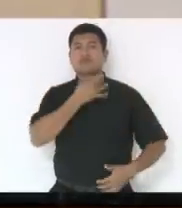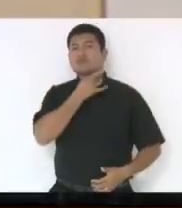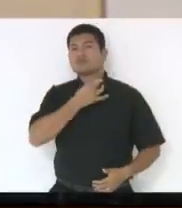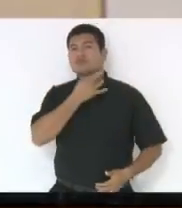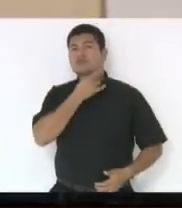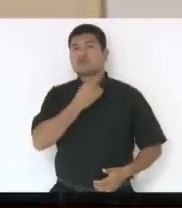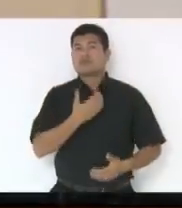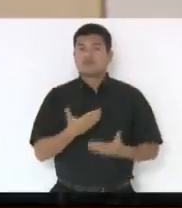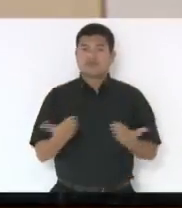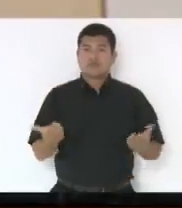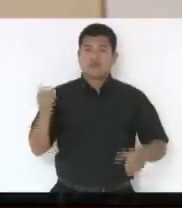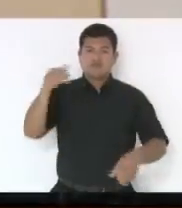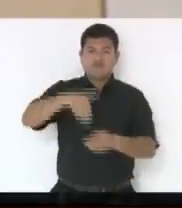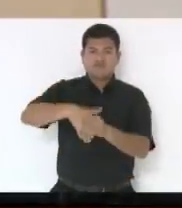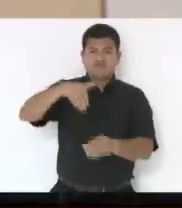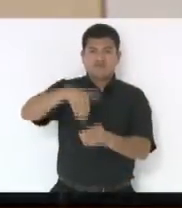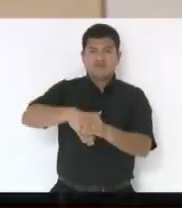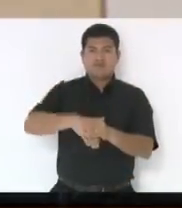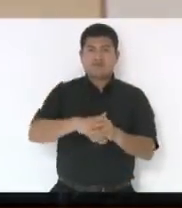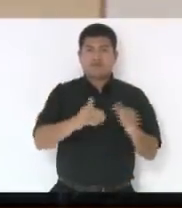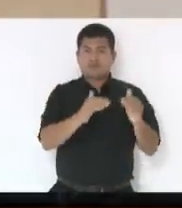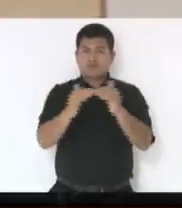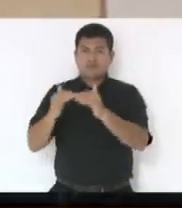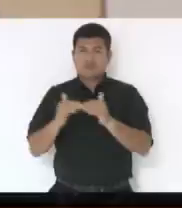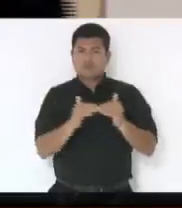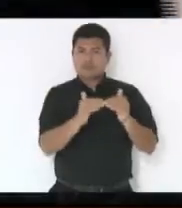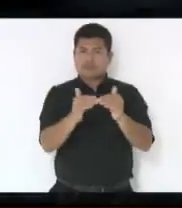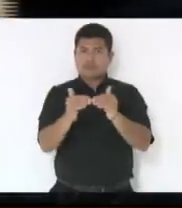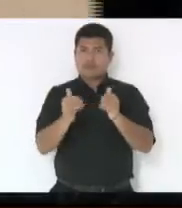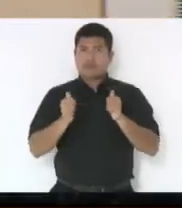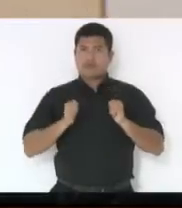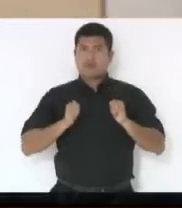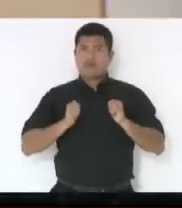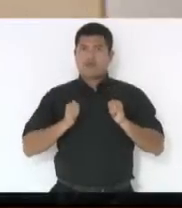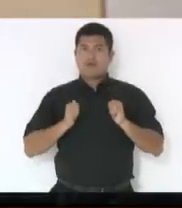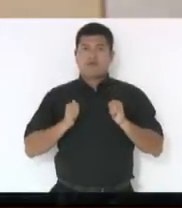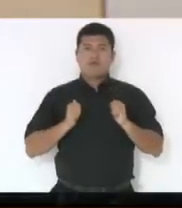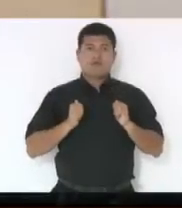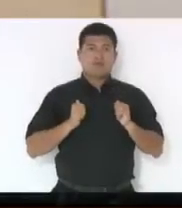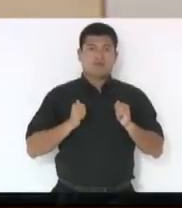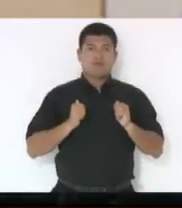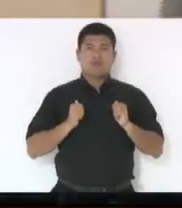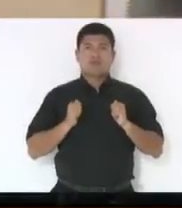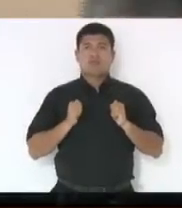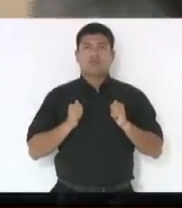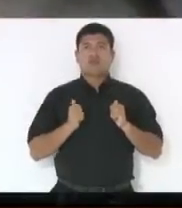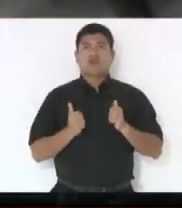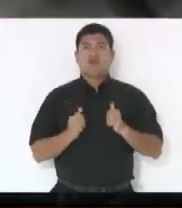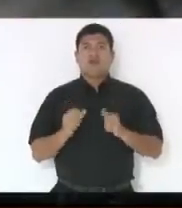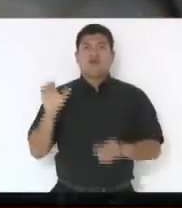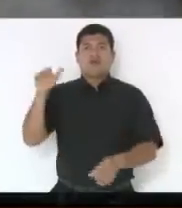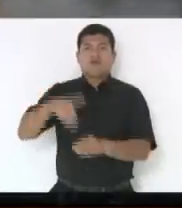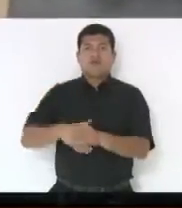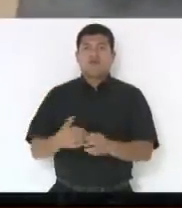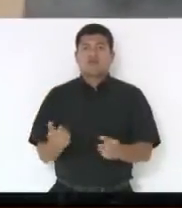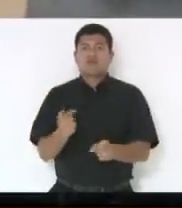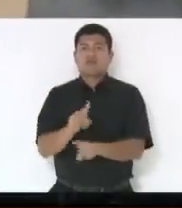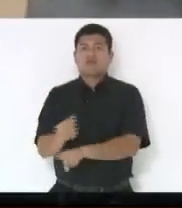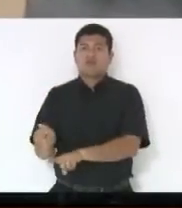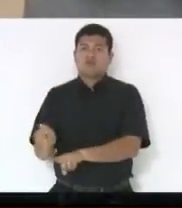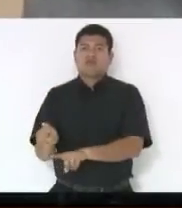Então, em votação, quem estiver de acordo permanece sem conto, com o voto contrário, deputado Kennedy, deputado